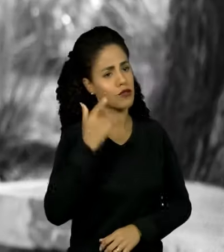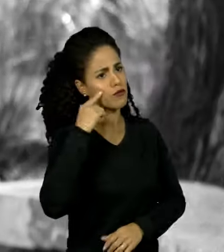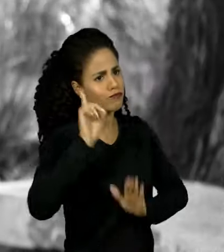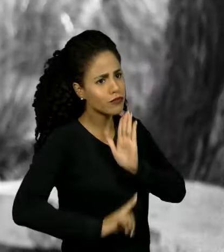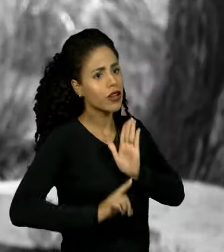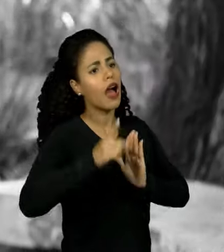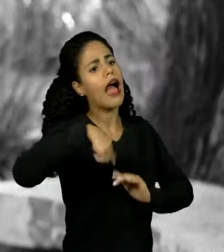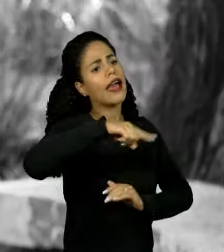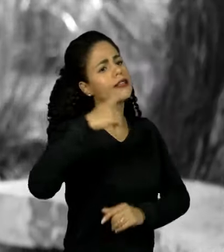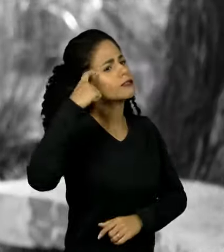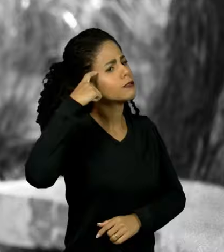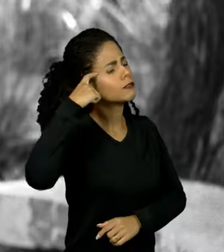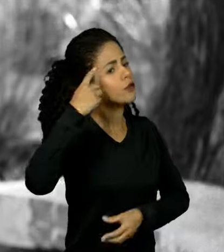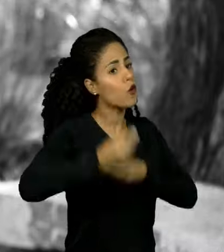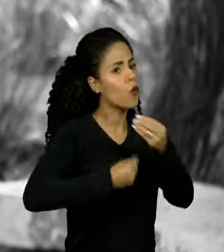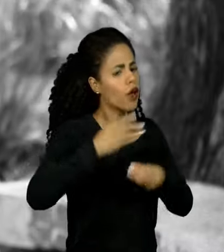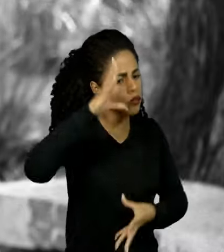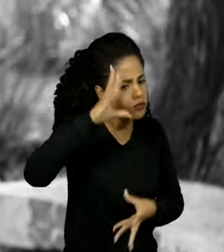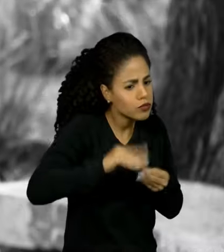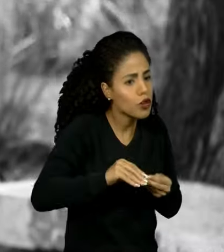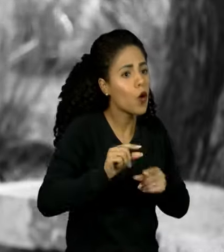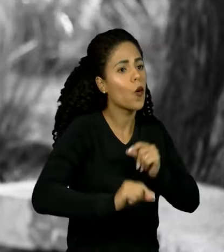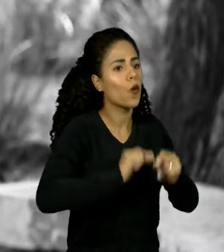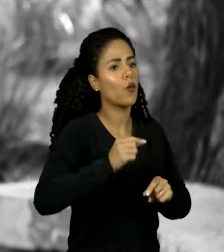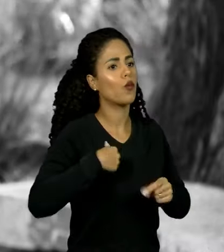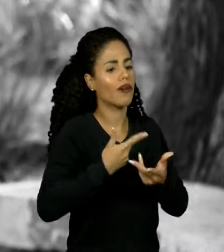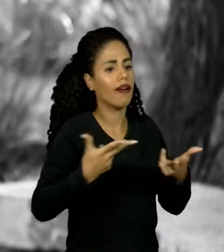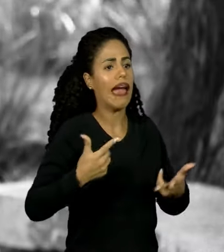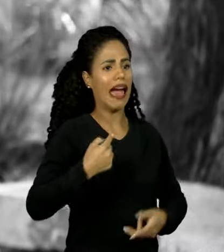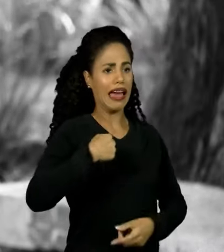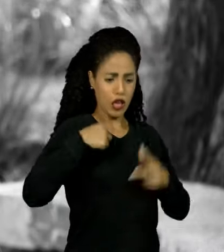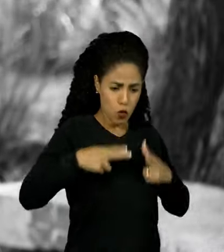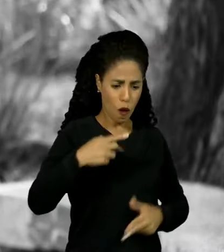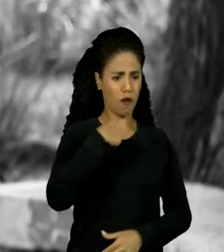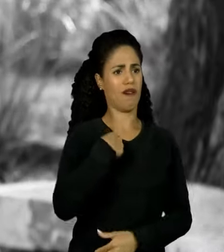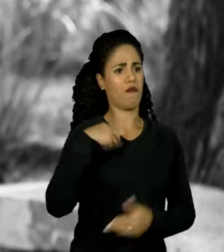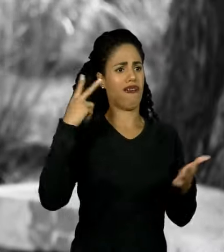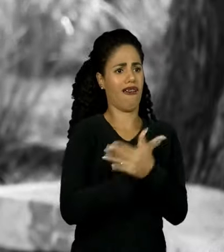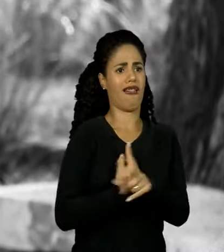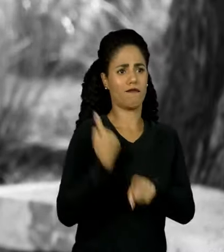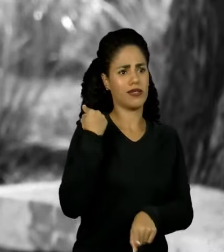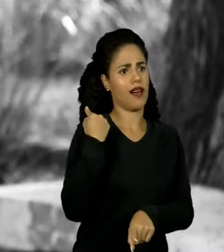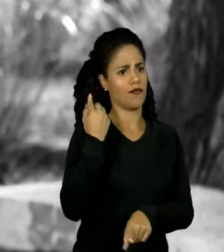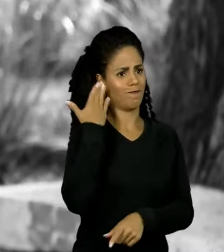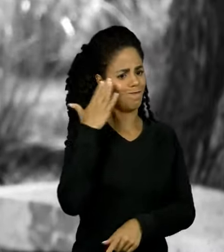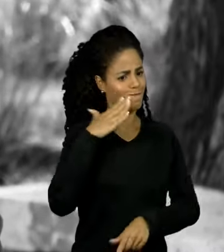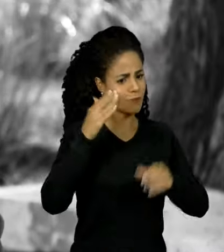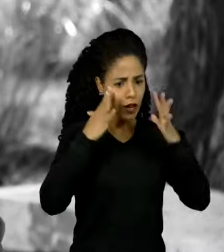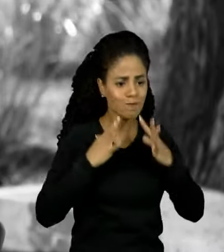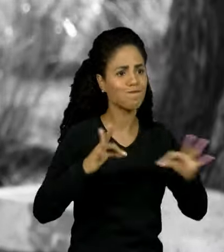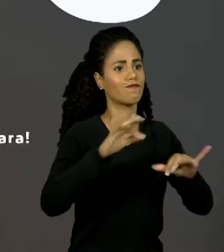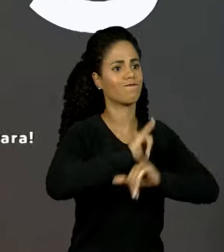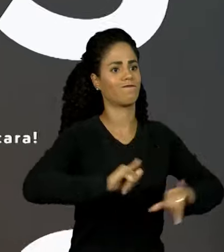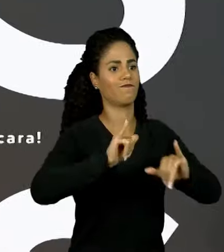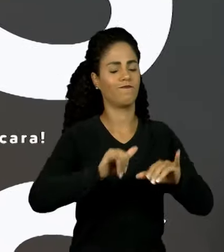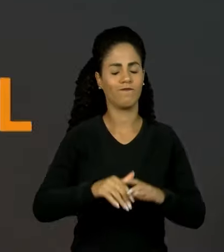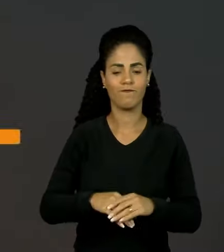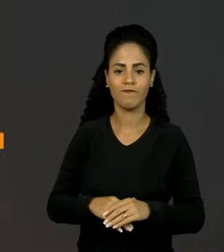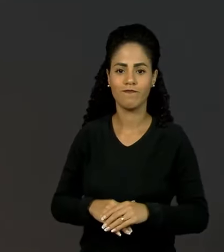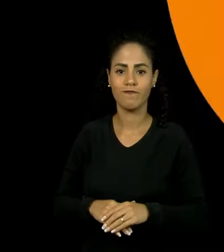pensem, entendam que eles não precisam passar, por exemplo, pelo que eu passei, para poder chegar a algum lugar.